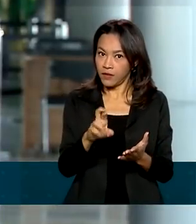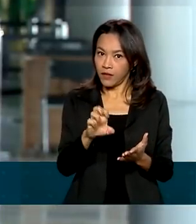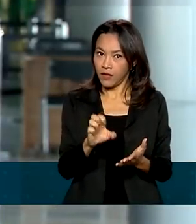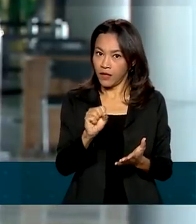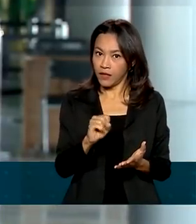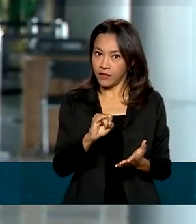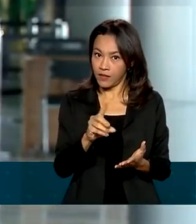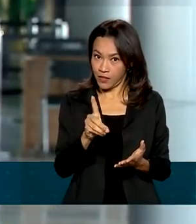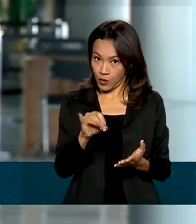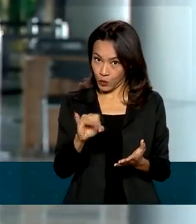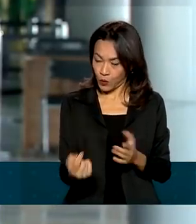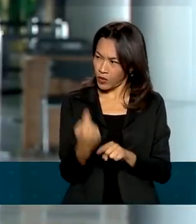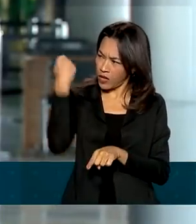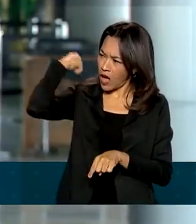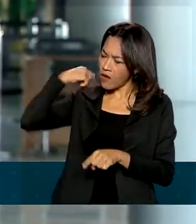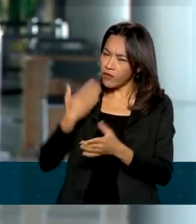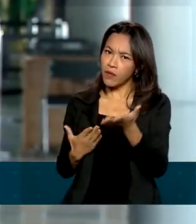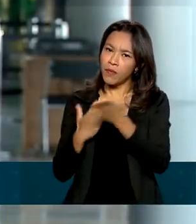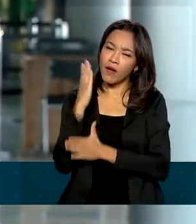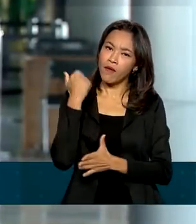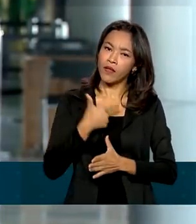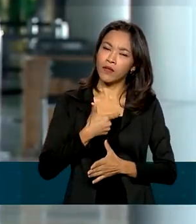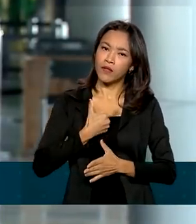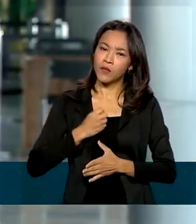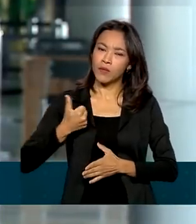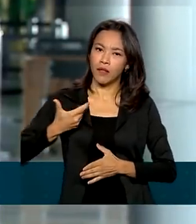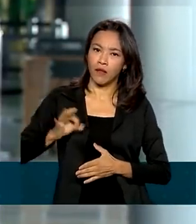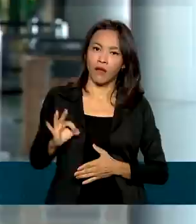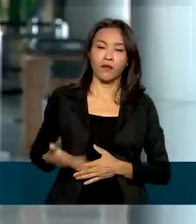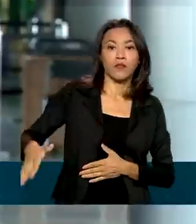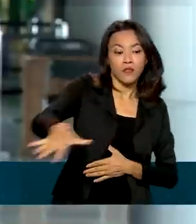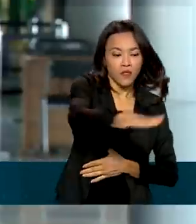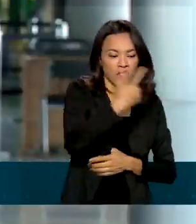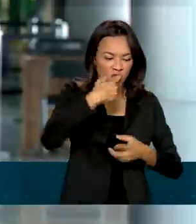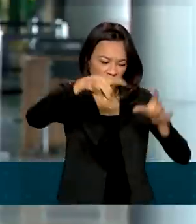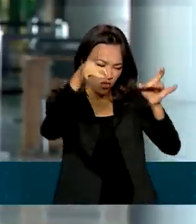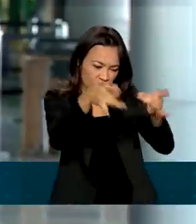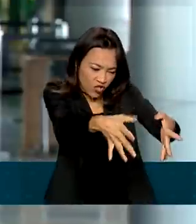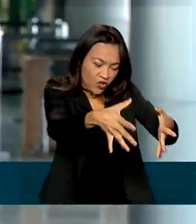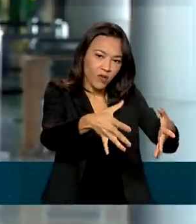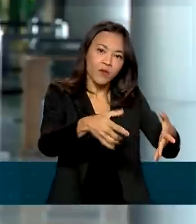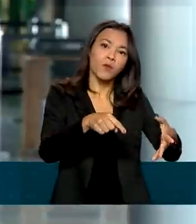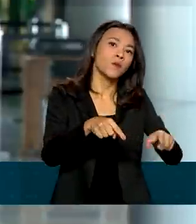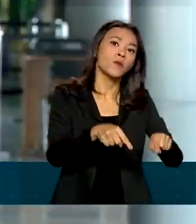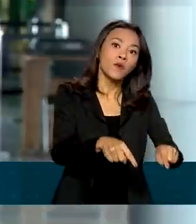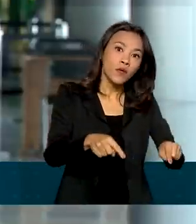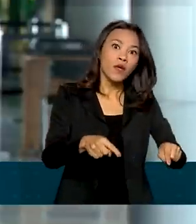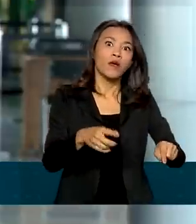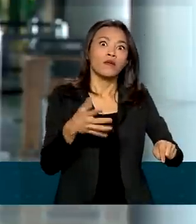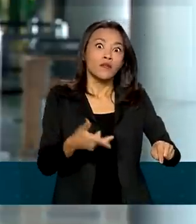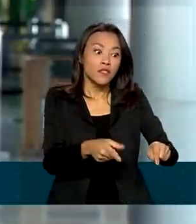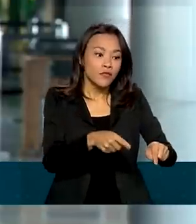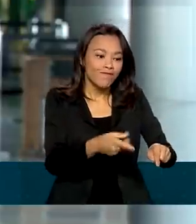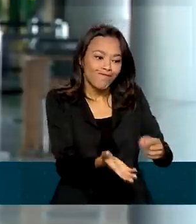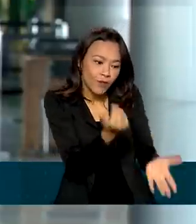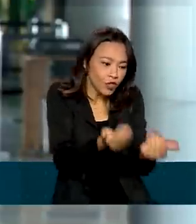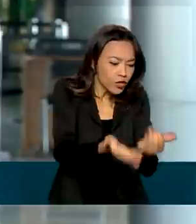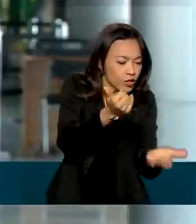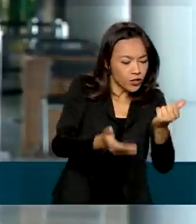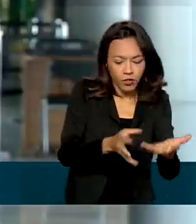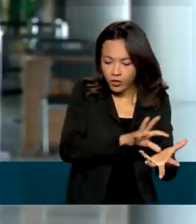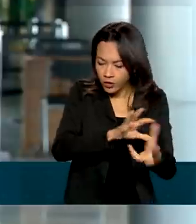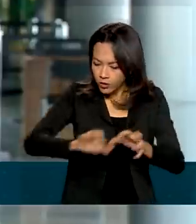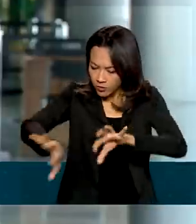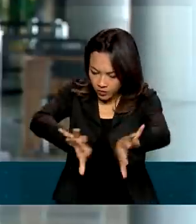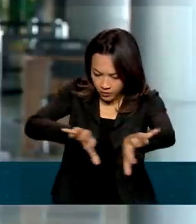em 2010. Por exemplo, além do encerramento de todos os lixões, está previsto o aumento da recuperação de resíduos por meio da reciclagem,